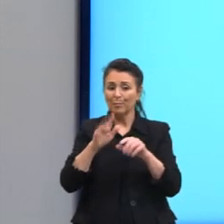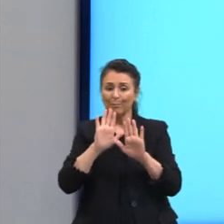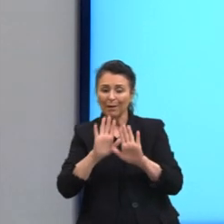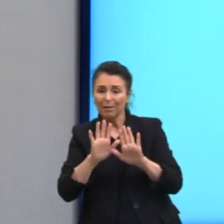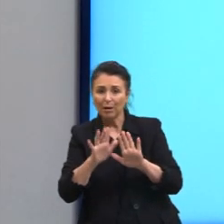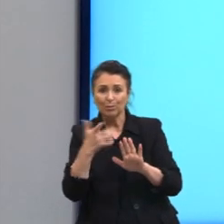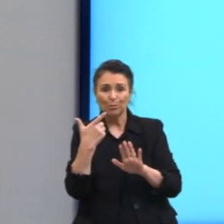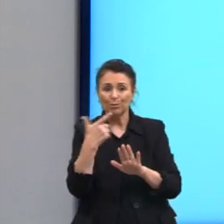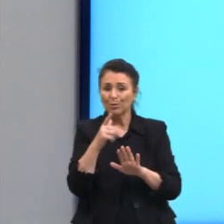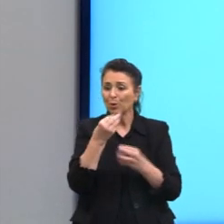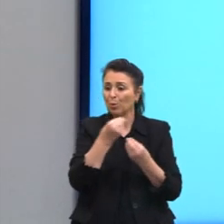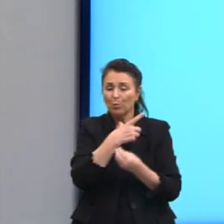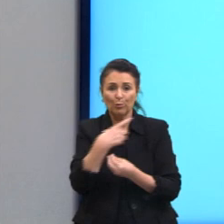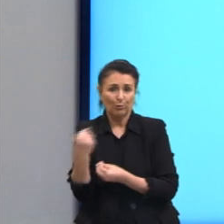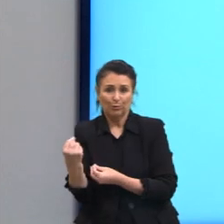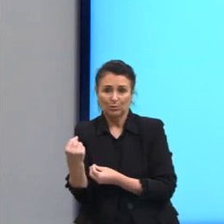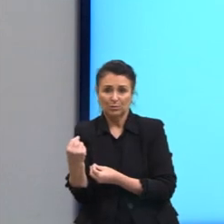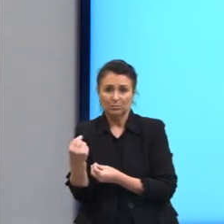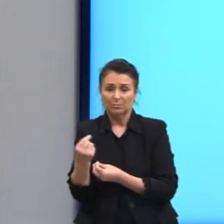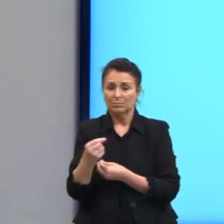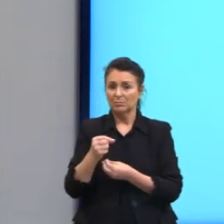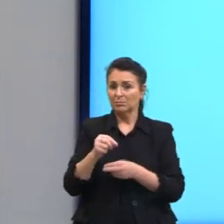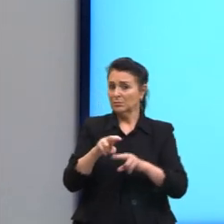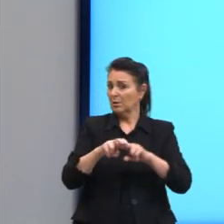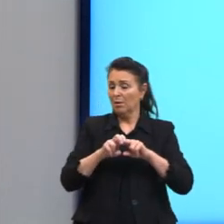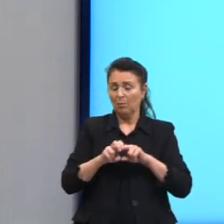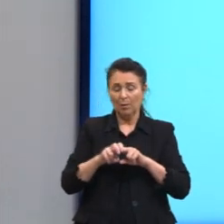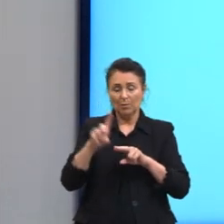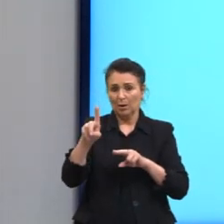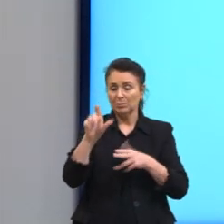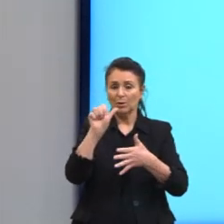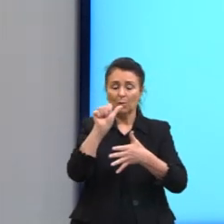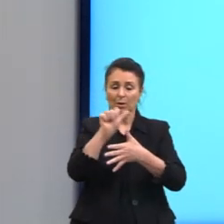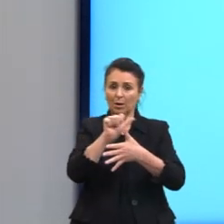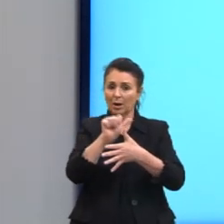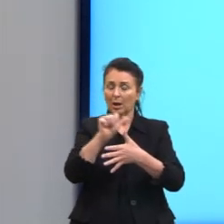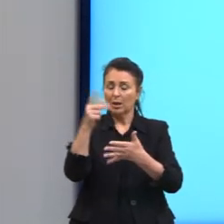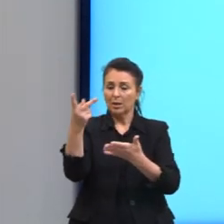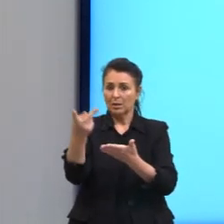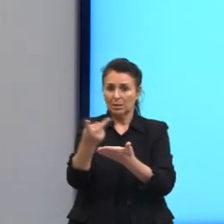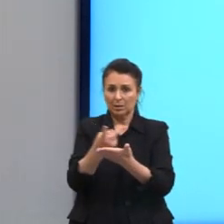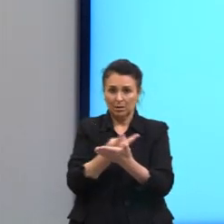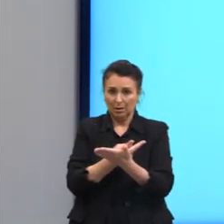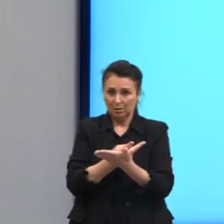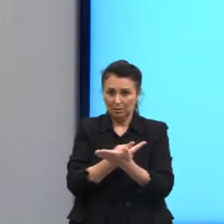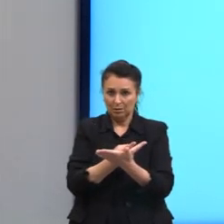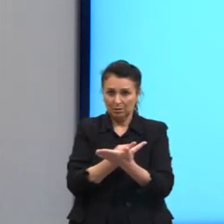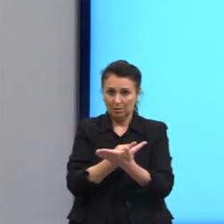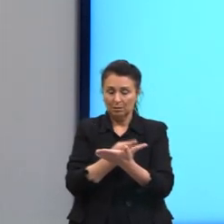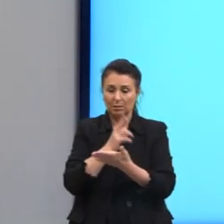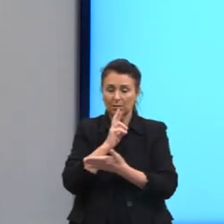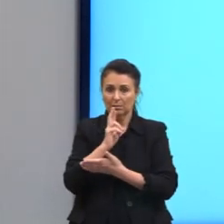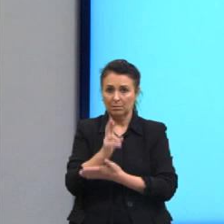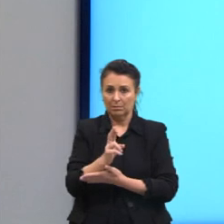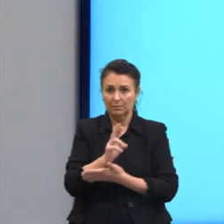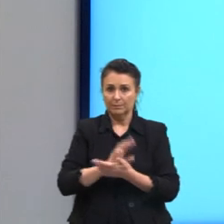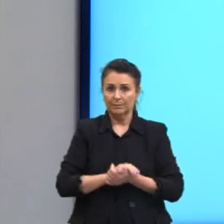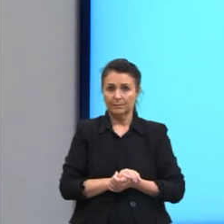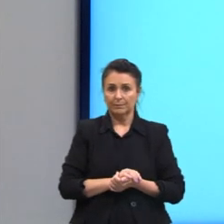como fugir. Então, não foi por causa disso que favoreceu aí essa diversidade toda.